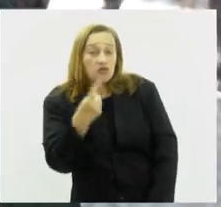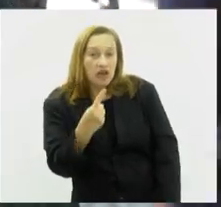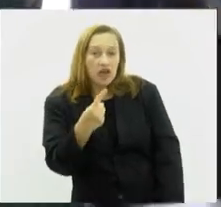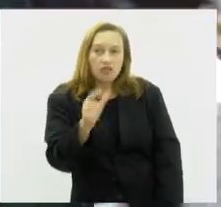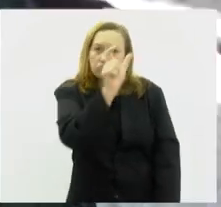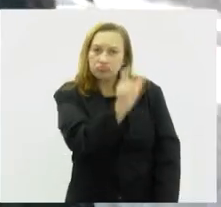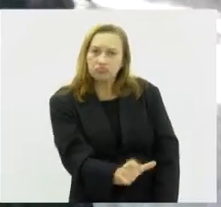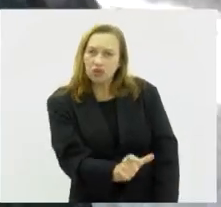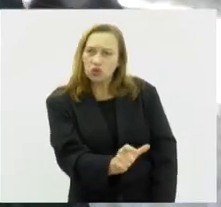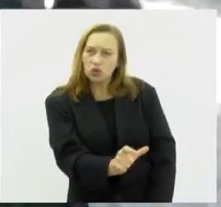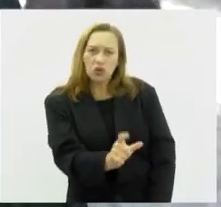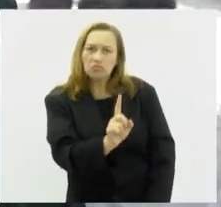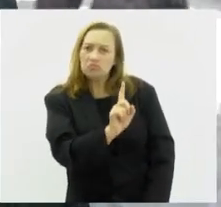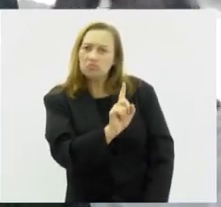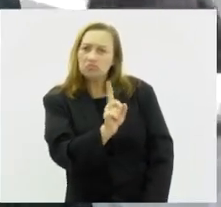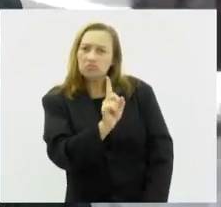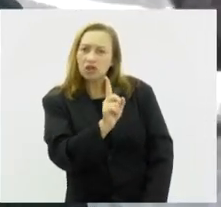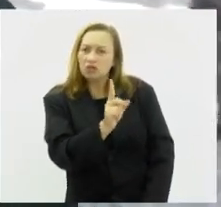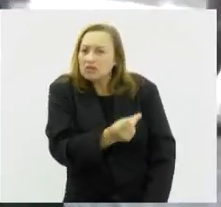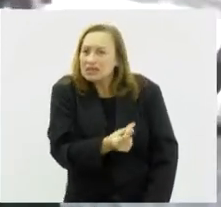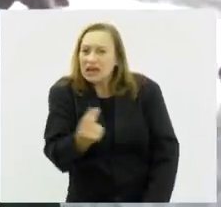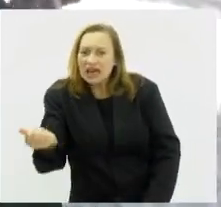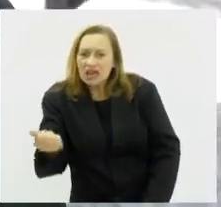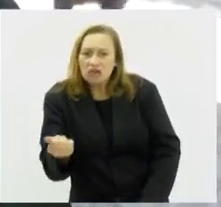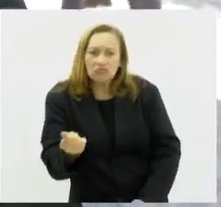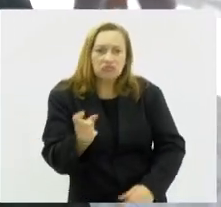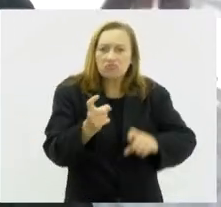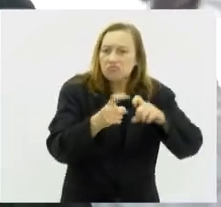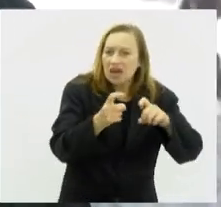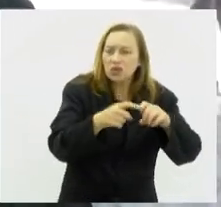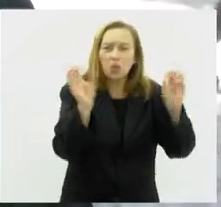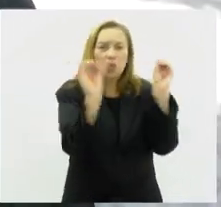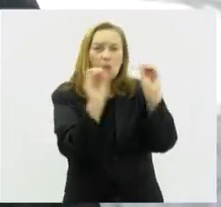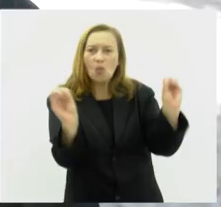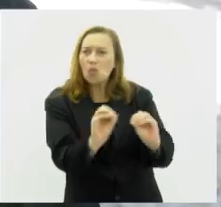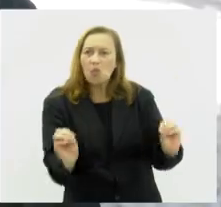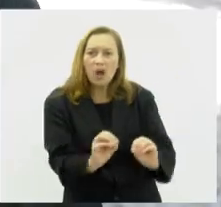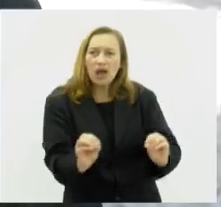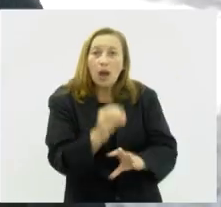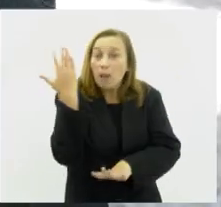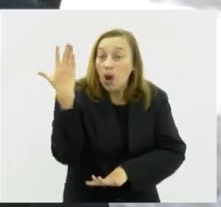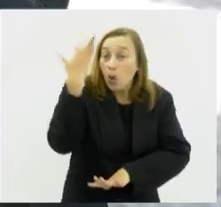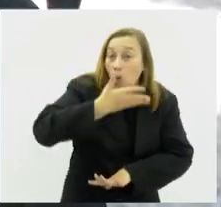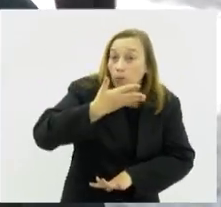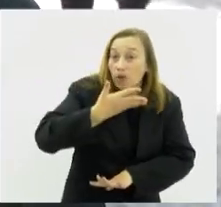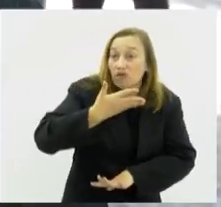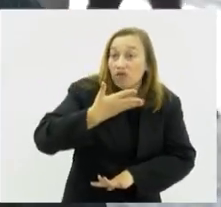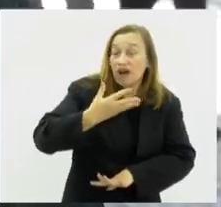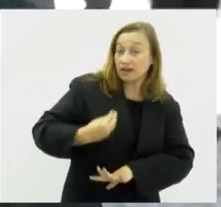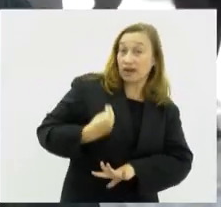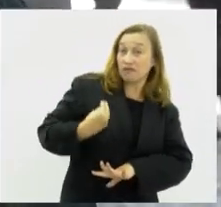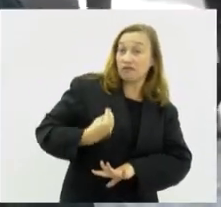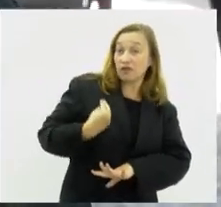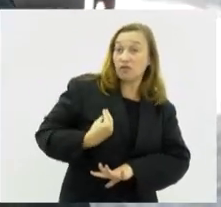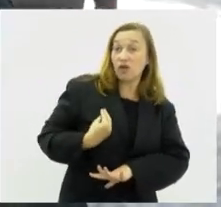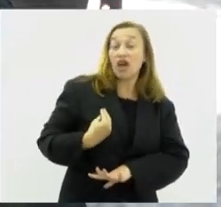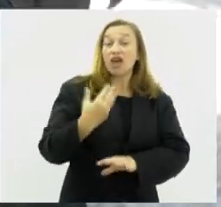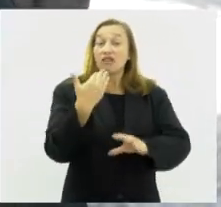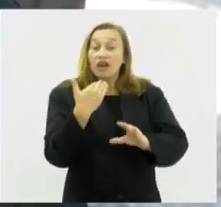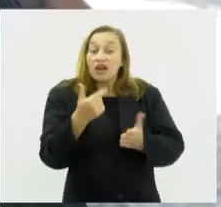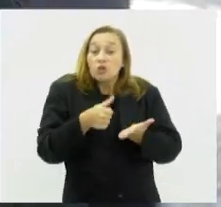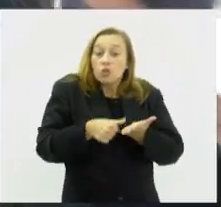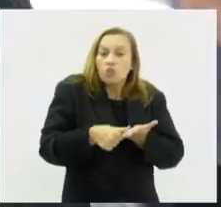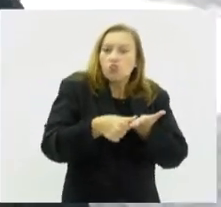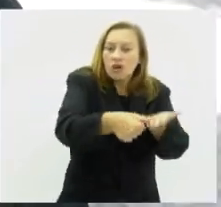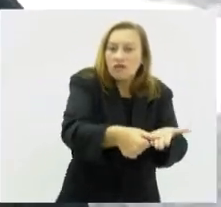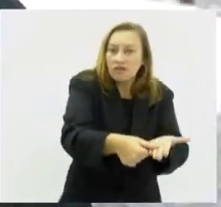pessoa não está circulando, não tem ido ao médico, não tem feito nada que vá comprovar essa prova de vida, ele vai enviar uma carta